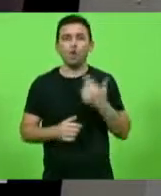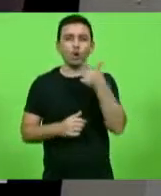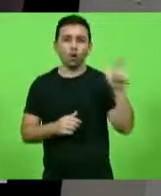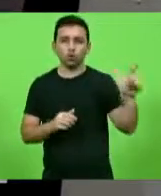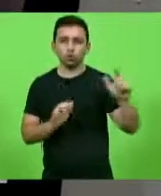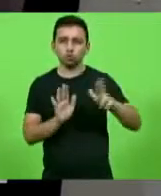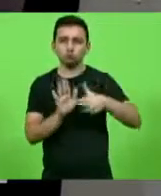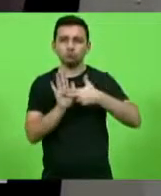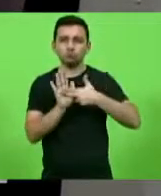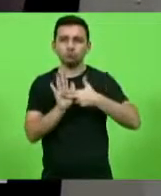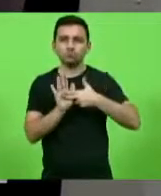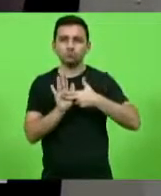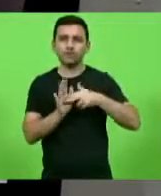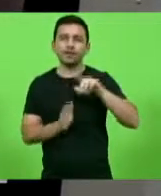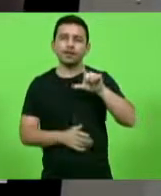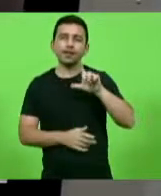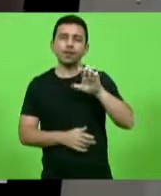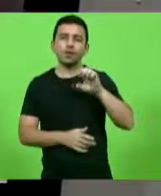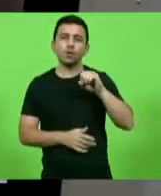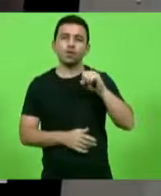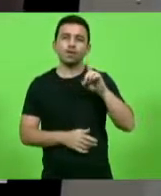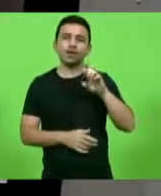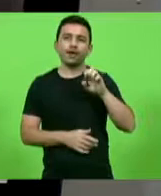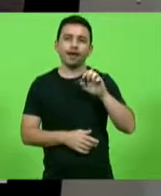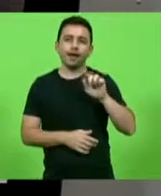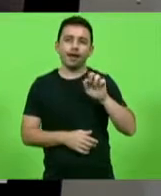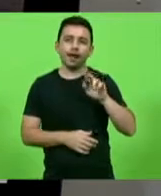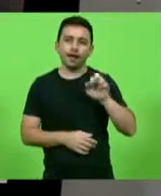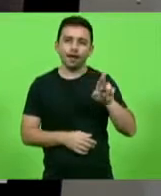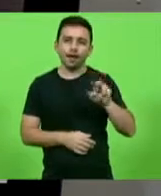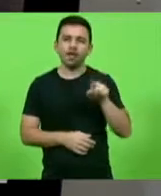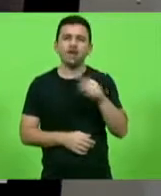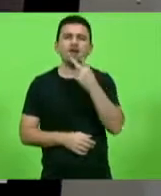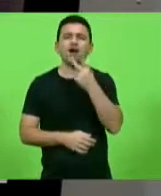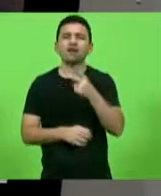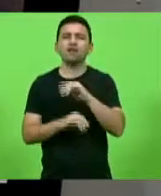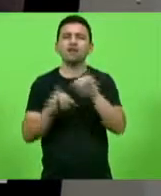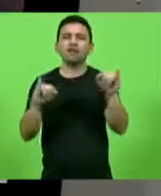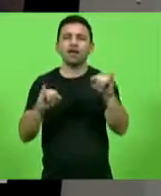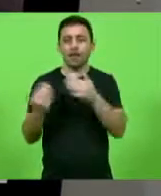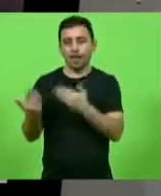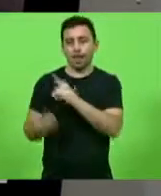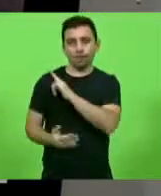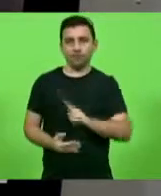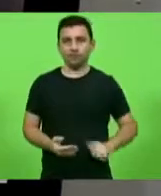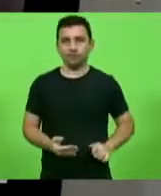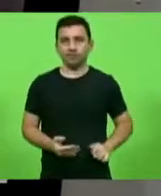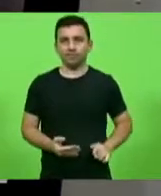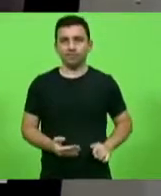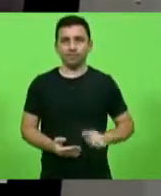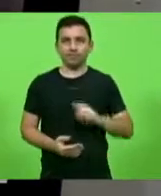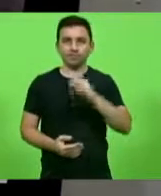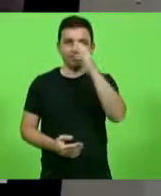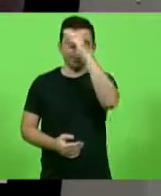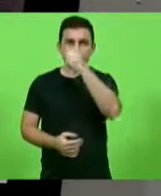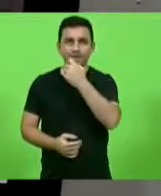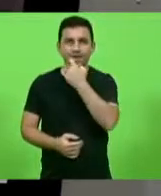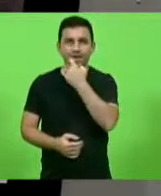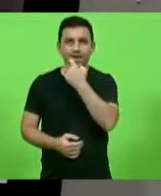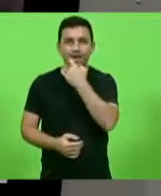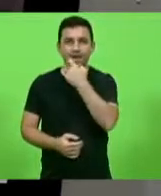infraestrutura, o Leodegar Tskoski. Olha o que diz o antagonista, governadora bolsonarista. Esqueceram de colocar as aspas ali, né?